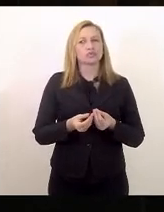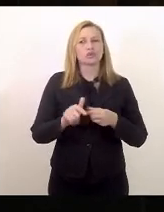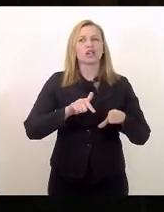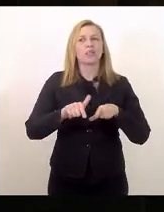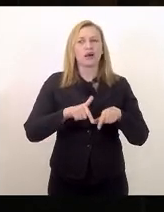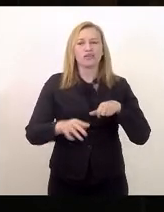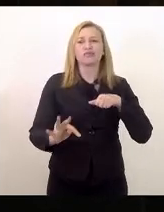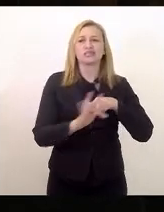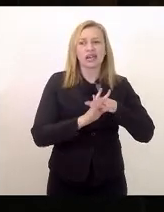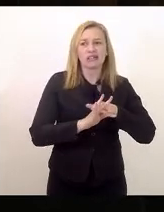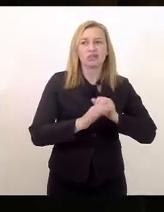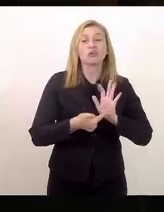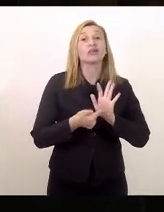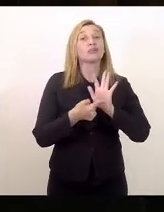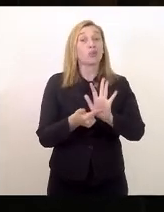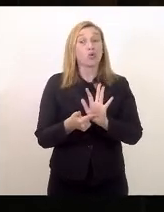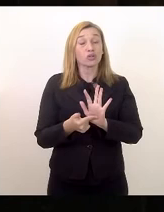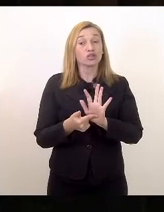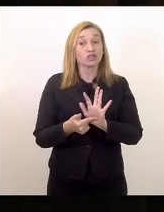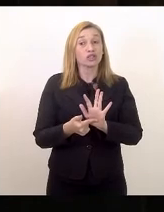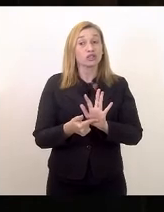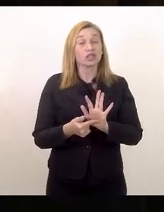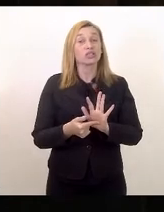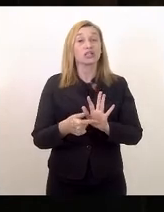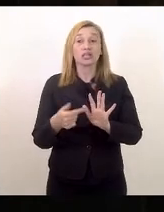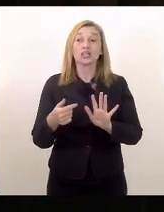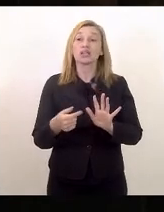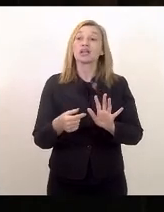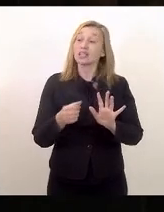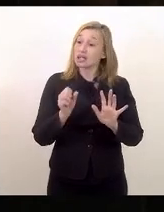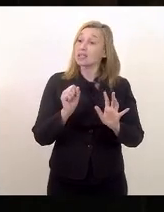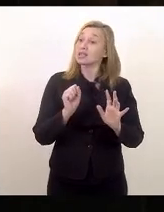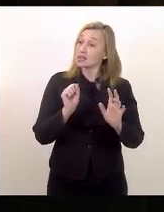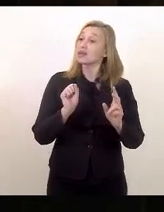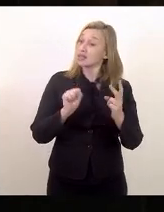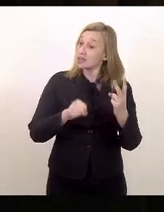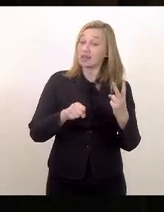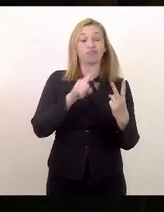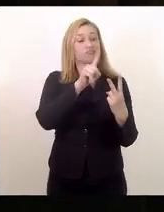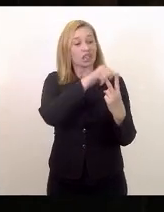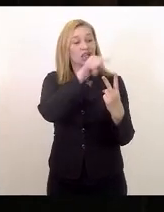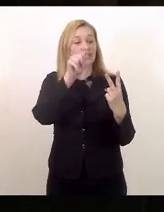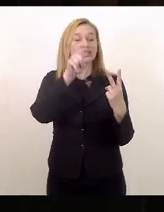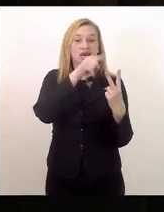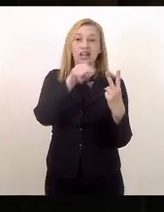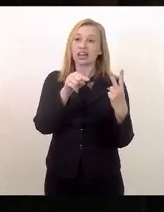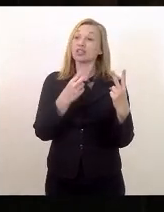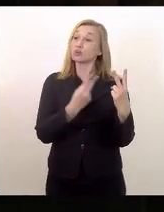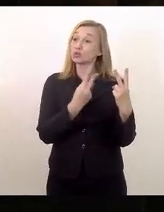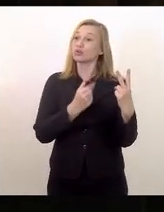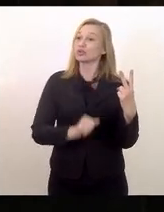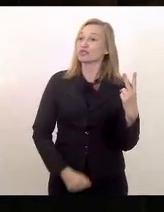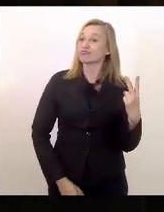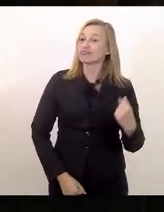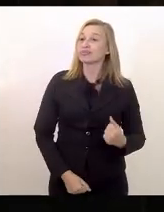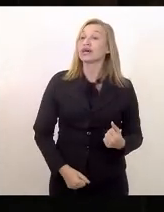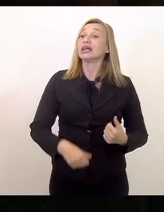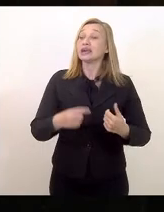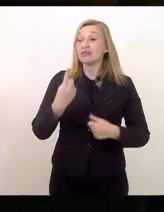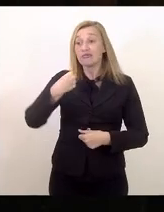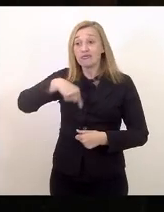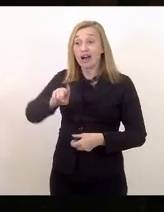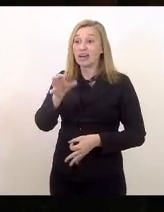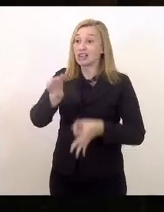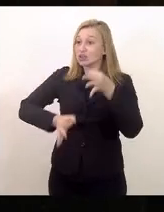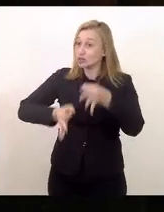demonstra que teriam que ser rejeitadas mesmo. E vai ter que vir a julgamento